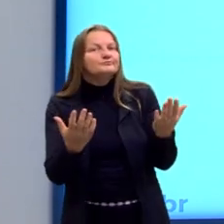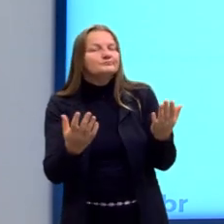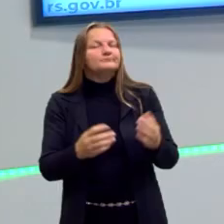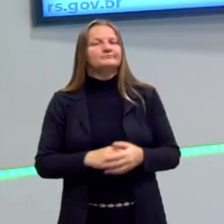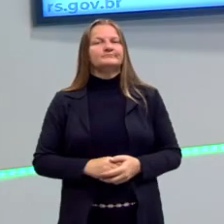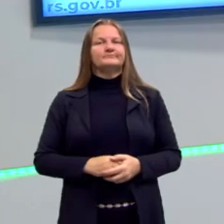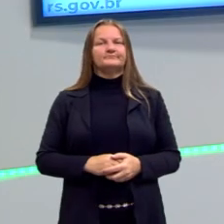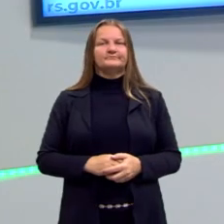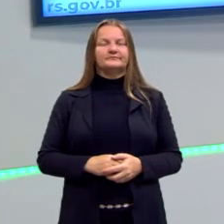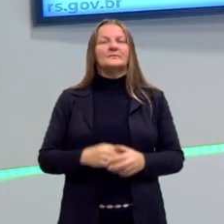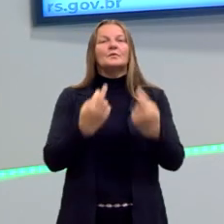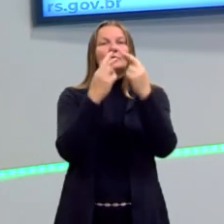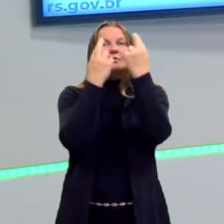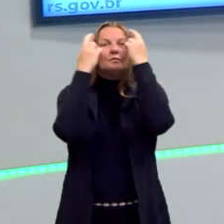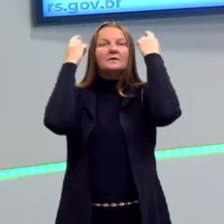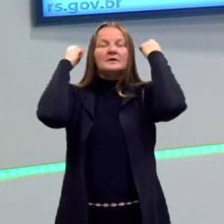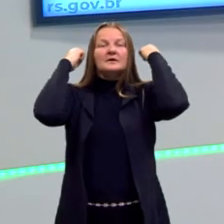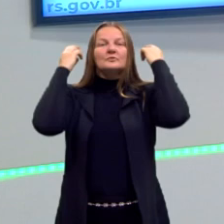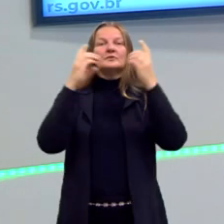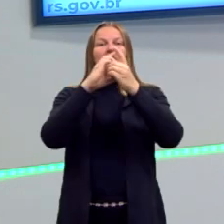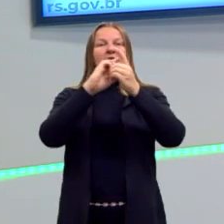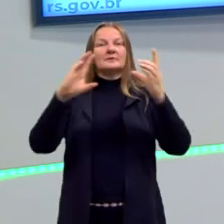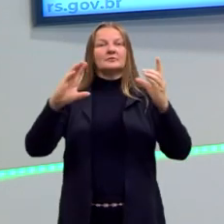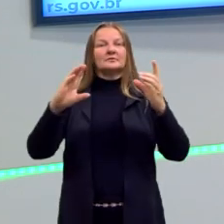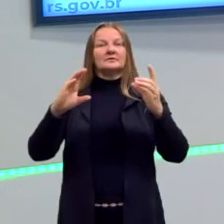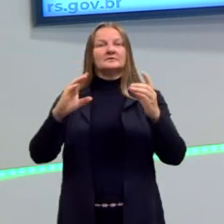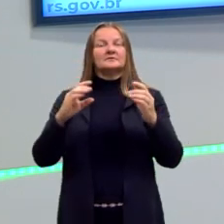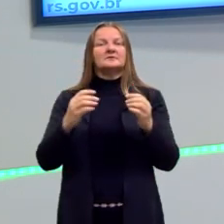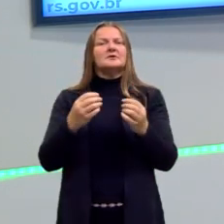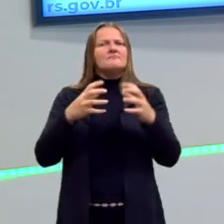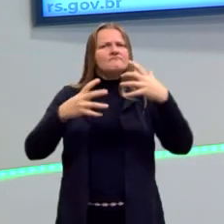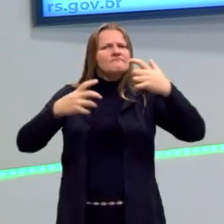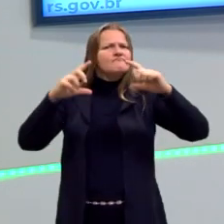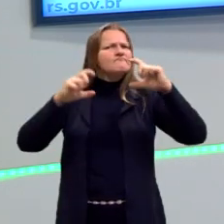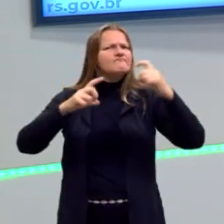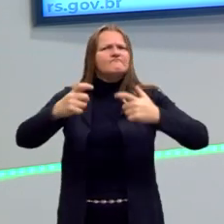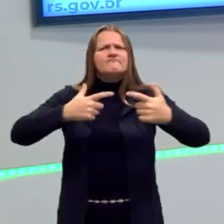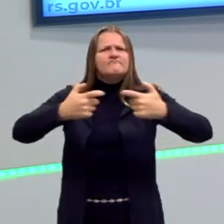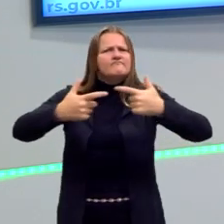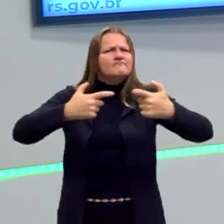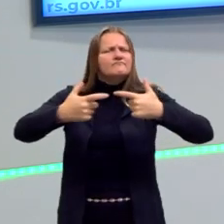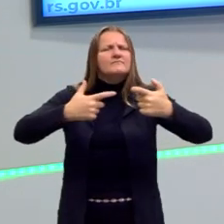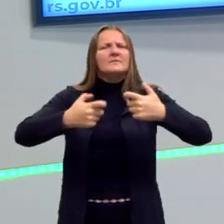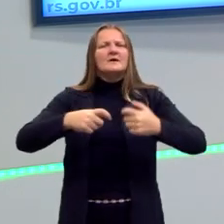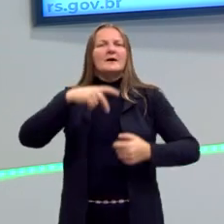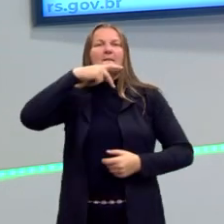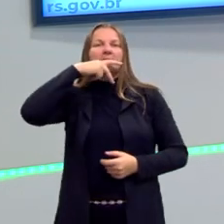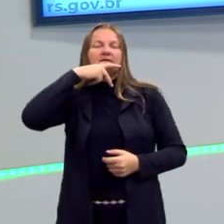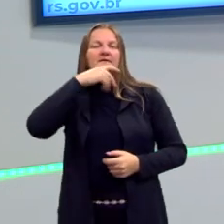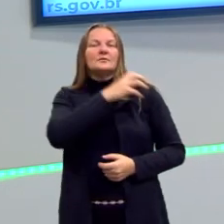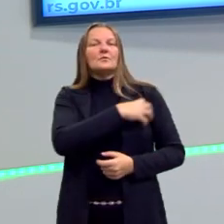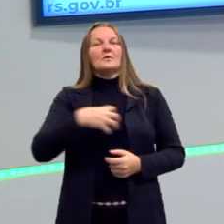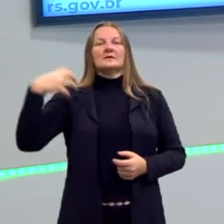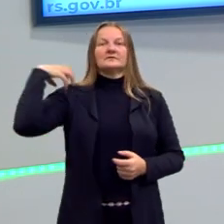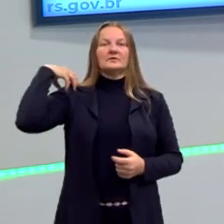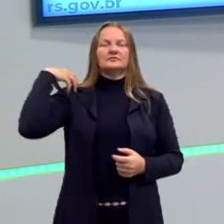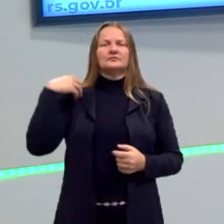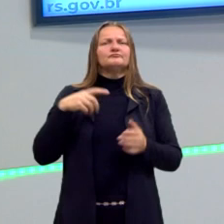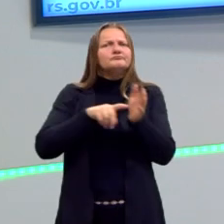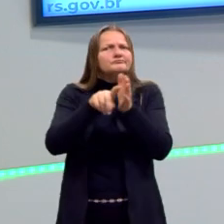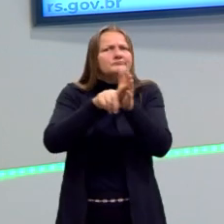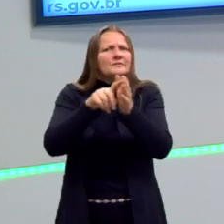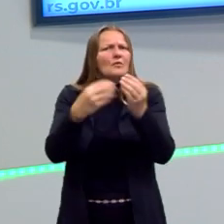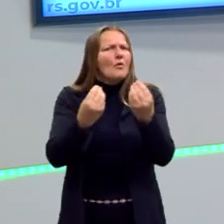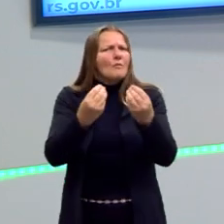lá, inclusive os gregos, que a democracia levou eles a guerras, e por isso que o Platão, Aristóteles, questionavam a